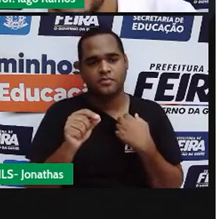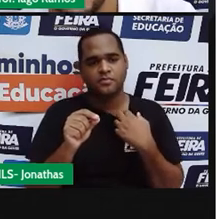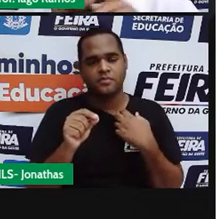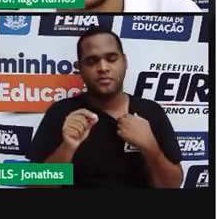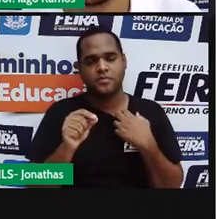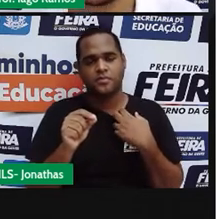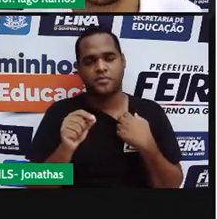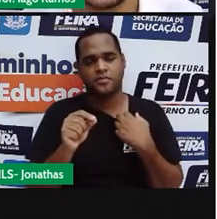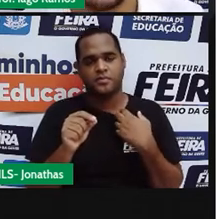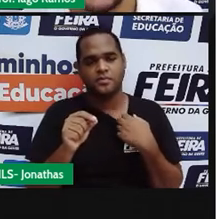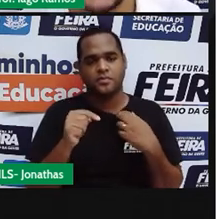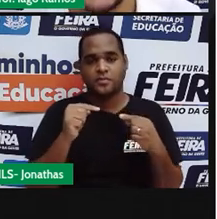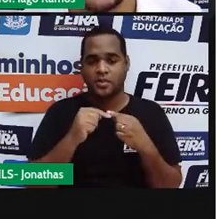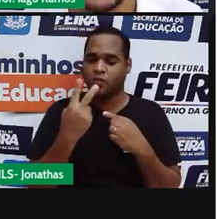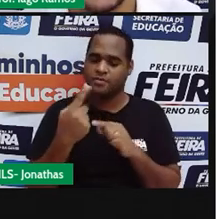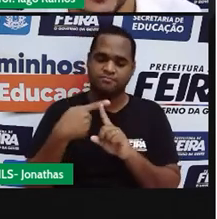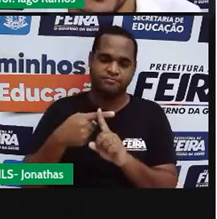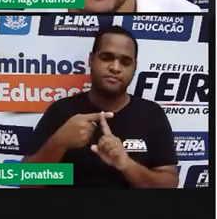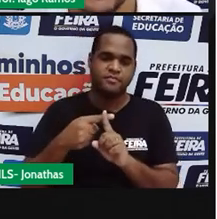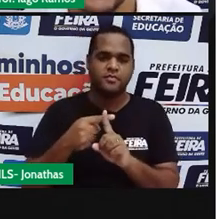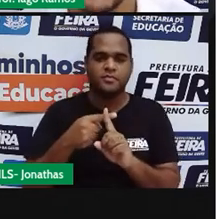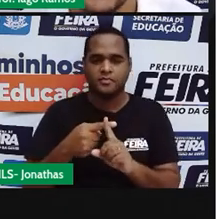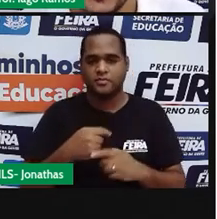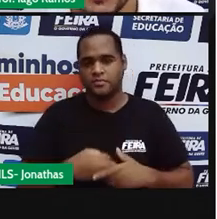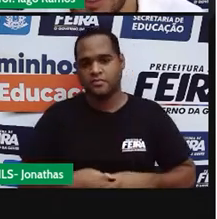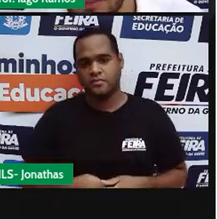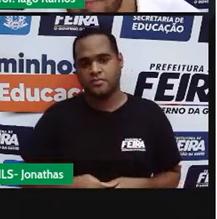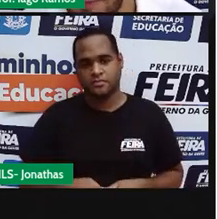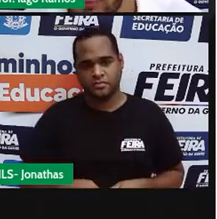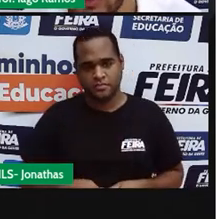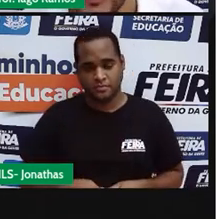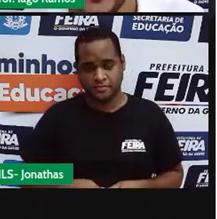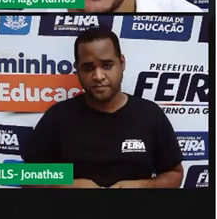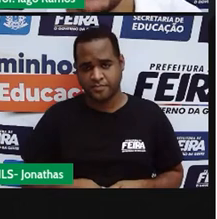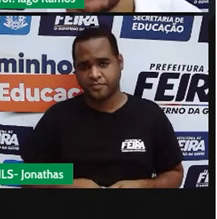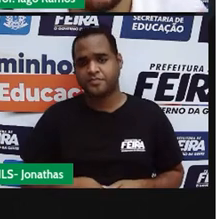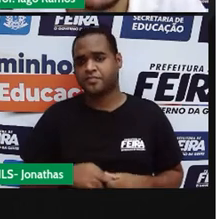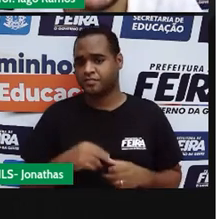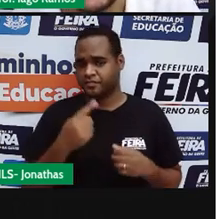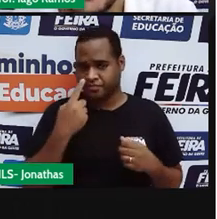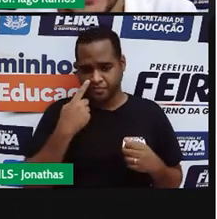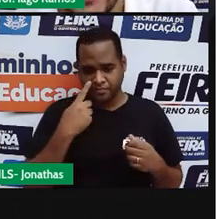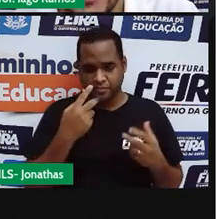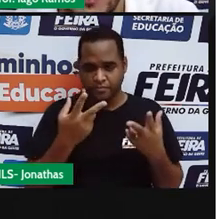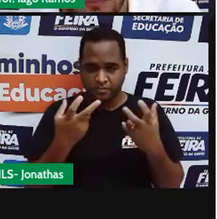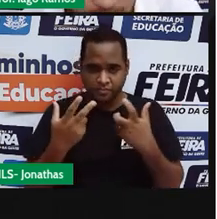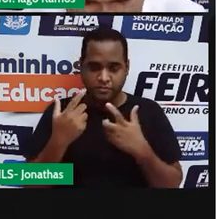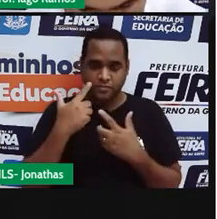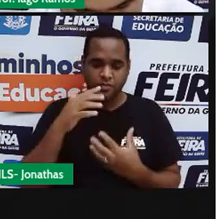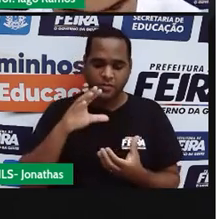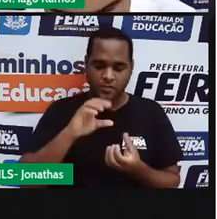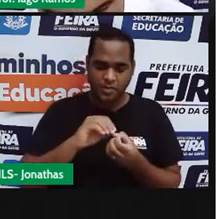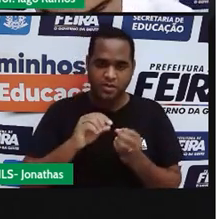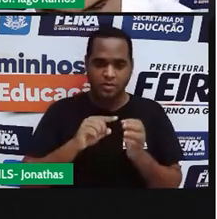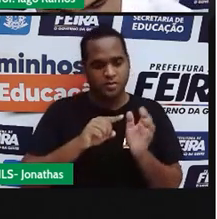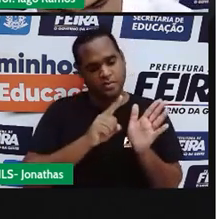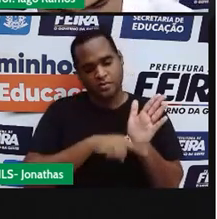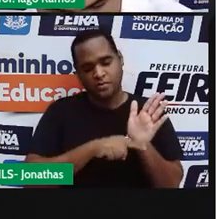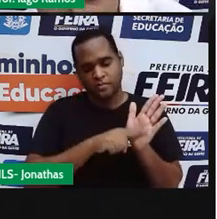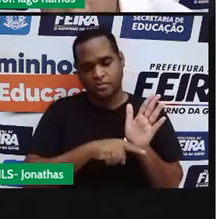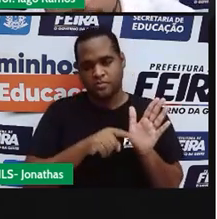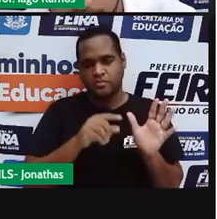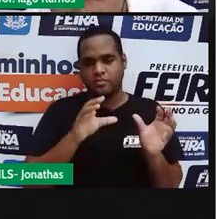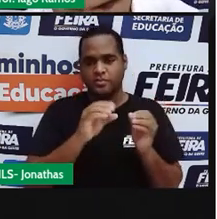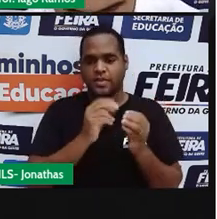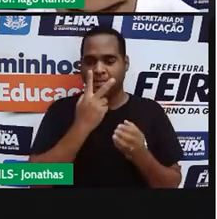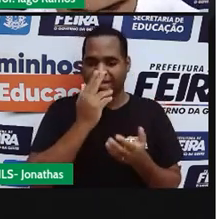é da 2 positivo. Tá? E a gente viu que subtrair negativo que na verdade